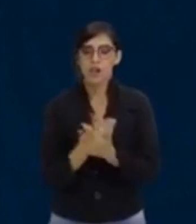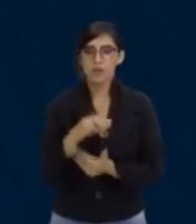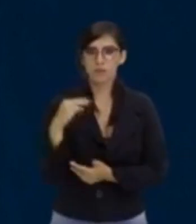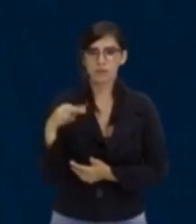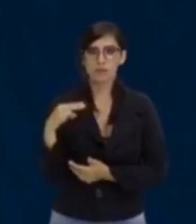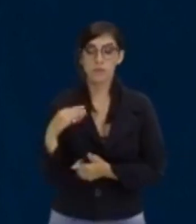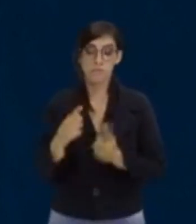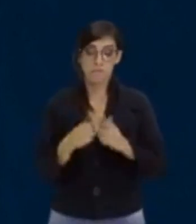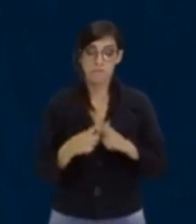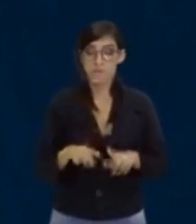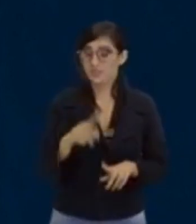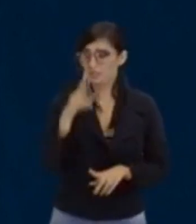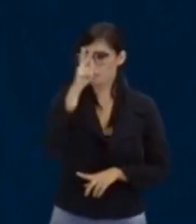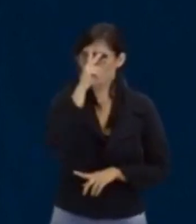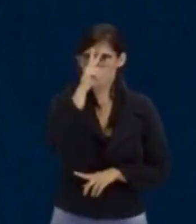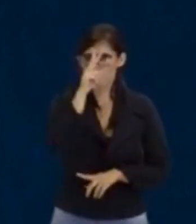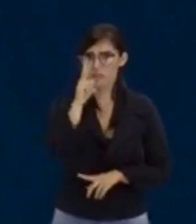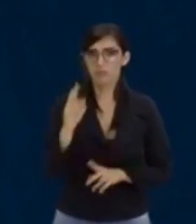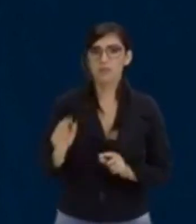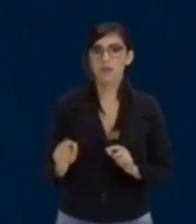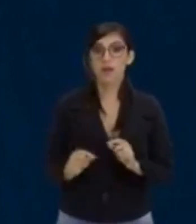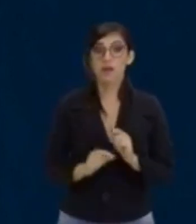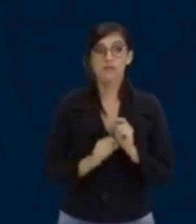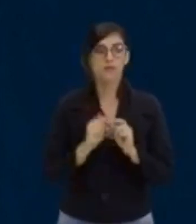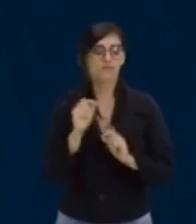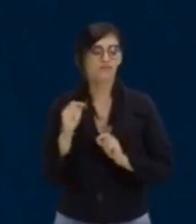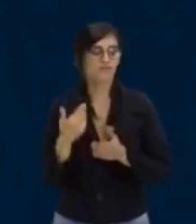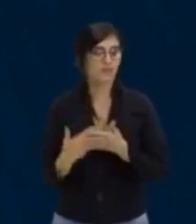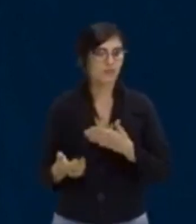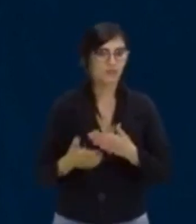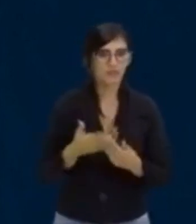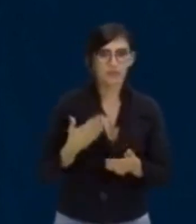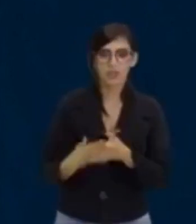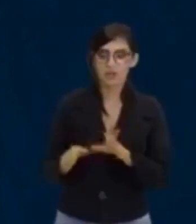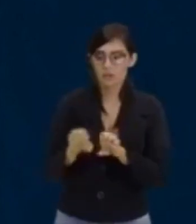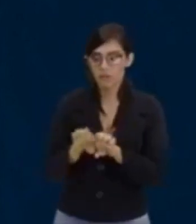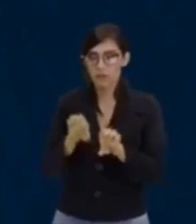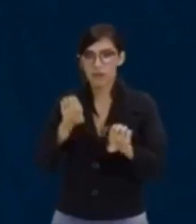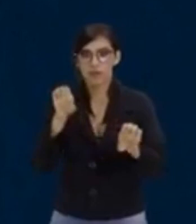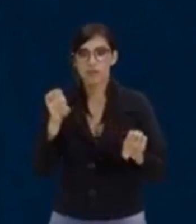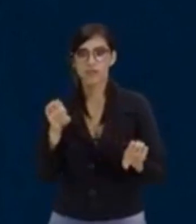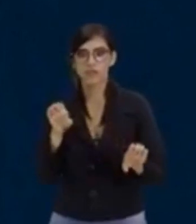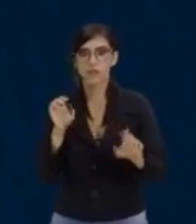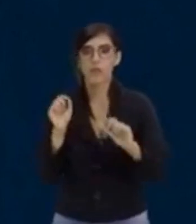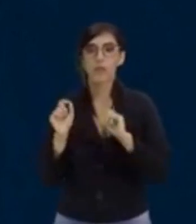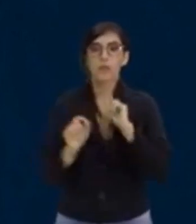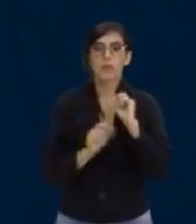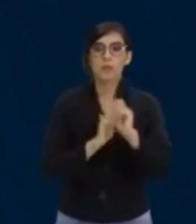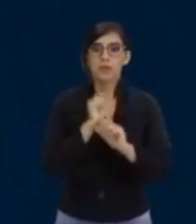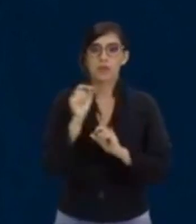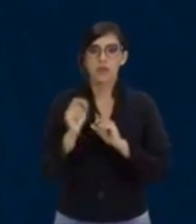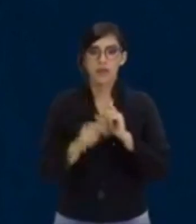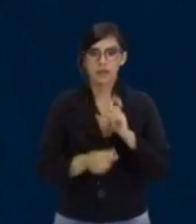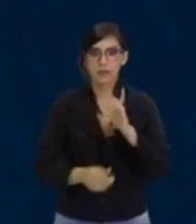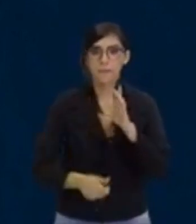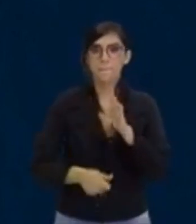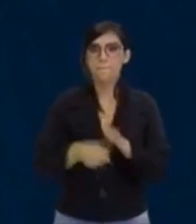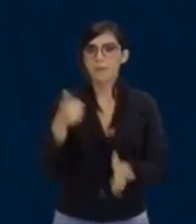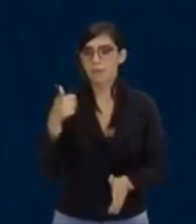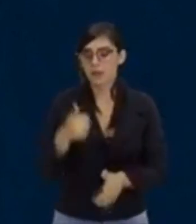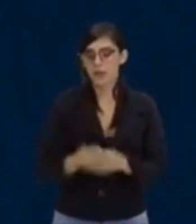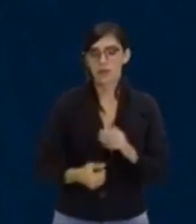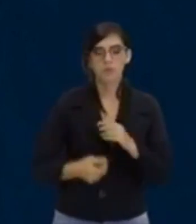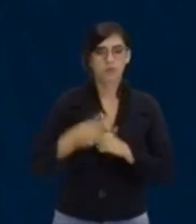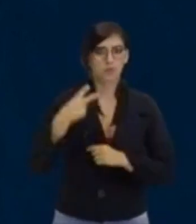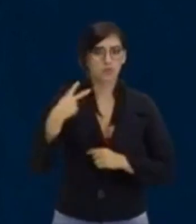Pessoal, raízes, isso aí vale para qualquer equação, tá gente? Qualquer equação. Tanto faz ser lá do primeiro grau, segundo grau, quinto